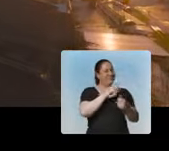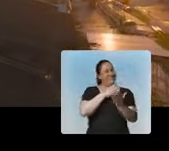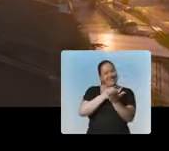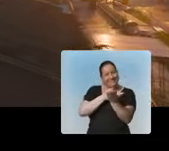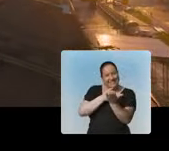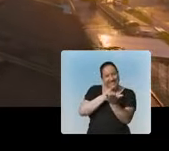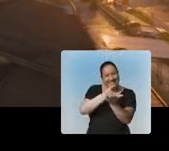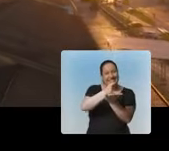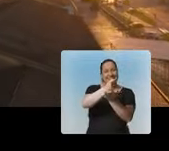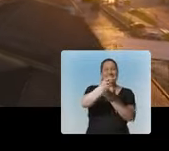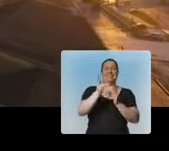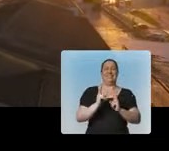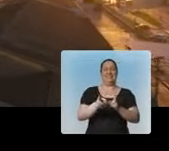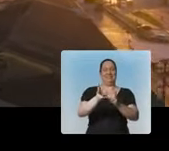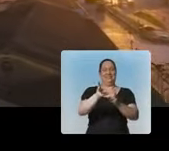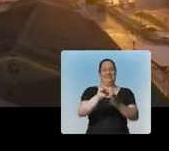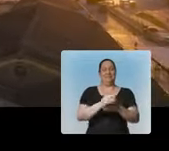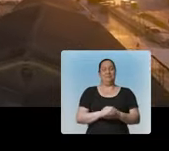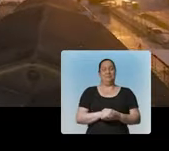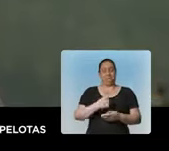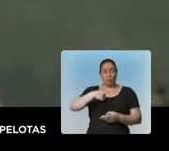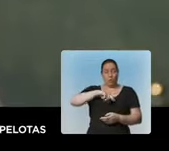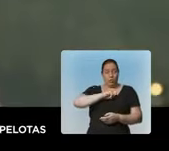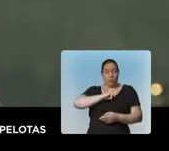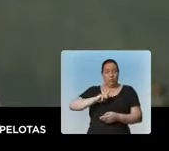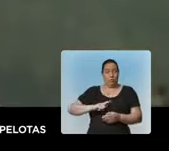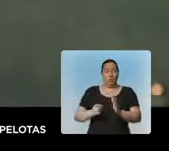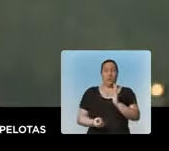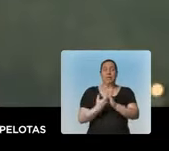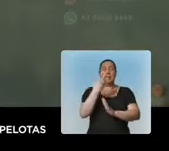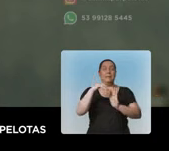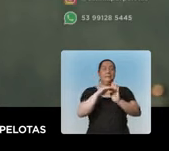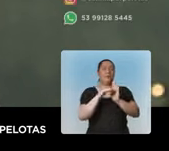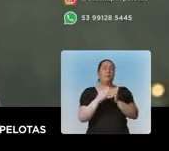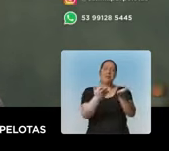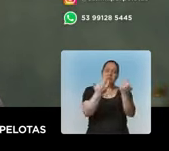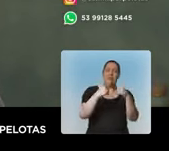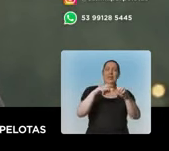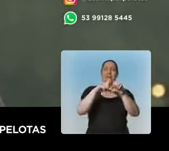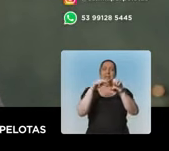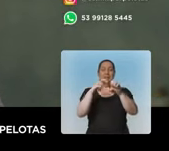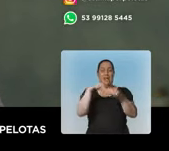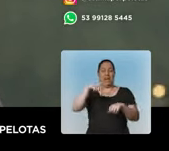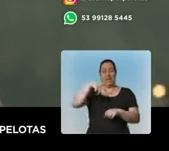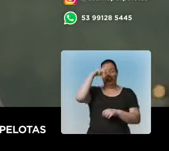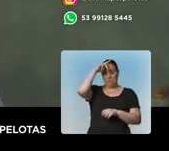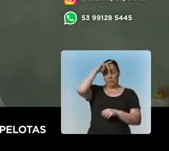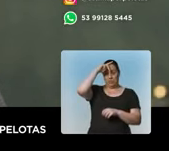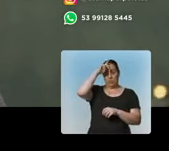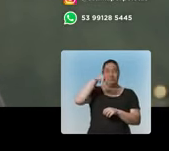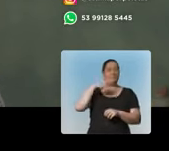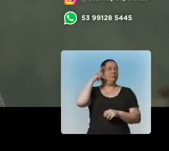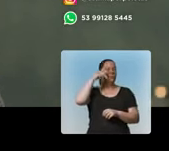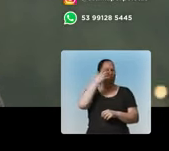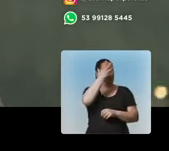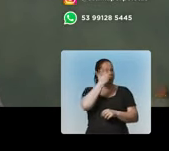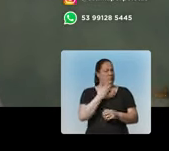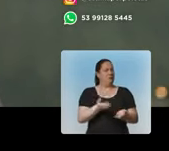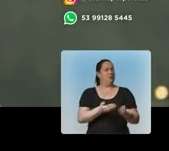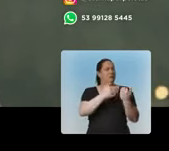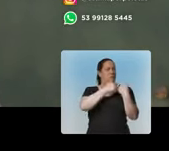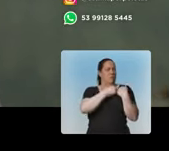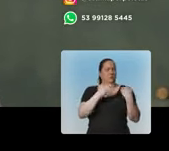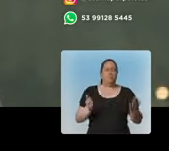tempo. É para a frente que a gente vai seguir. No nosso governo eu vou criar um programa Venha Empreender em Pelotas. Com uma política